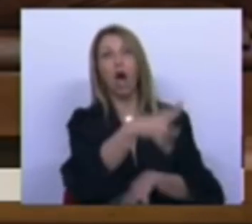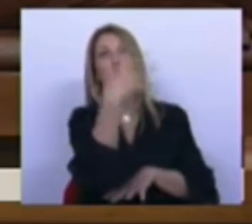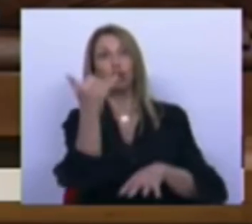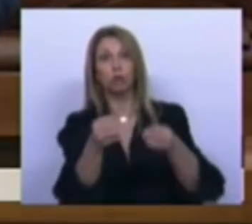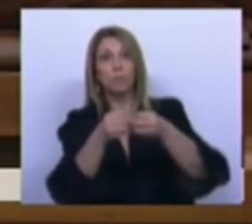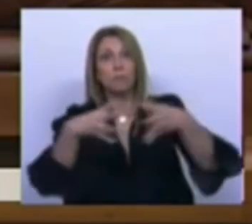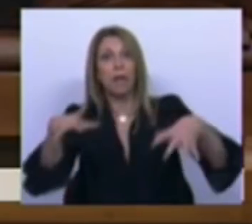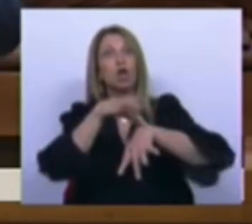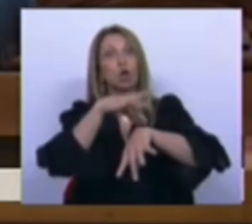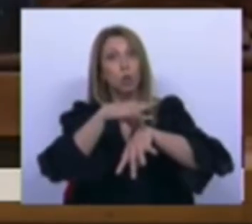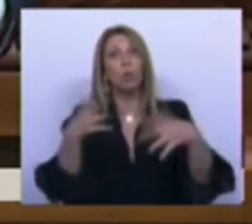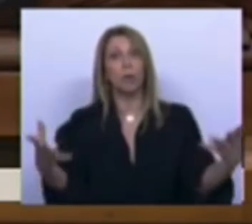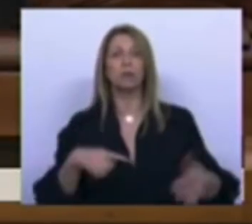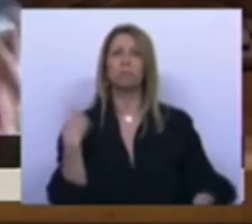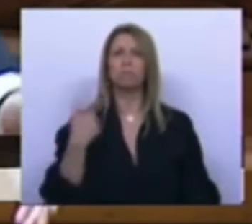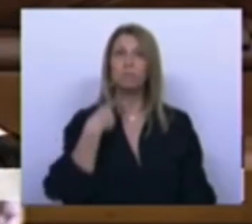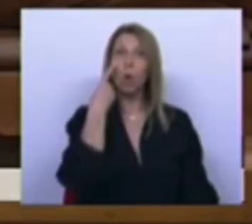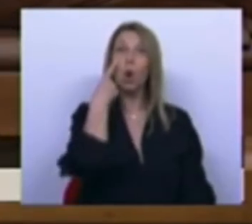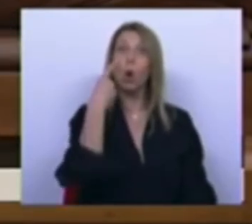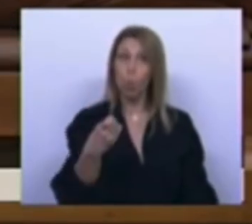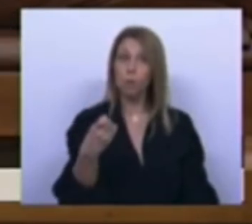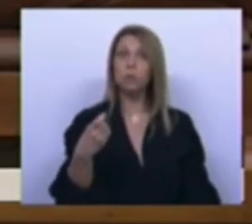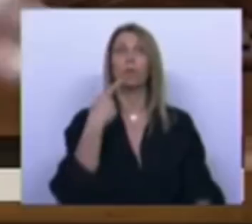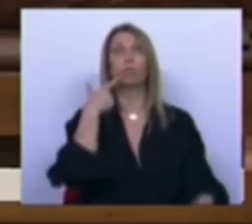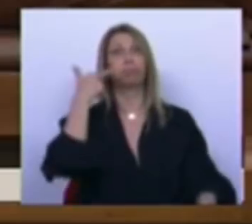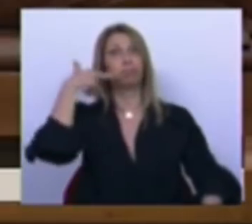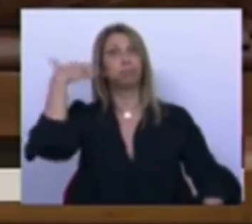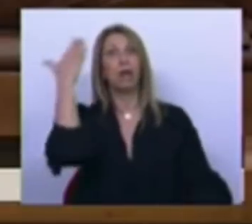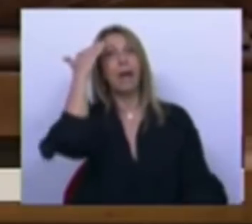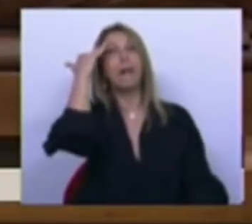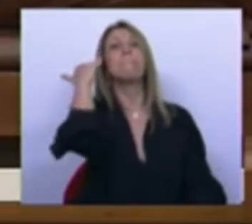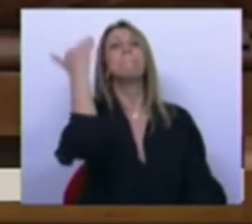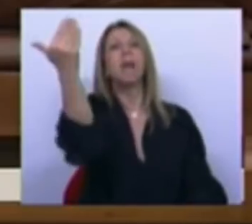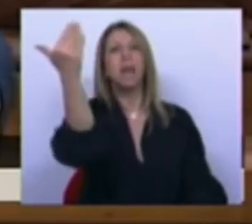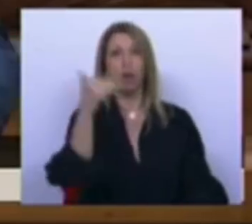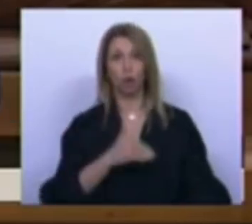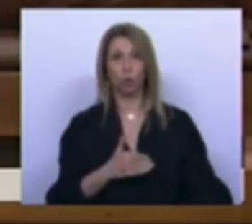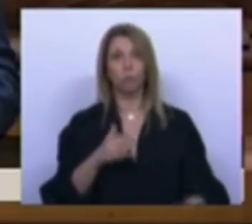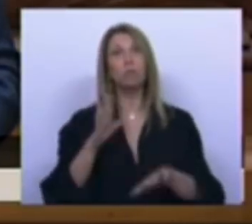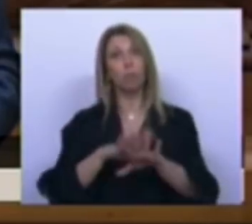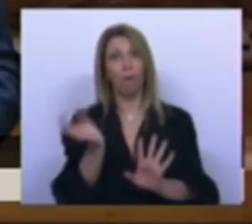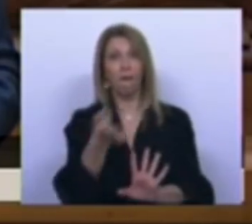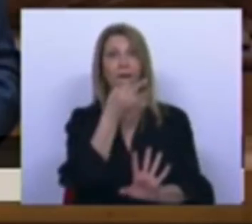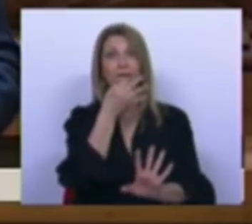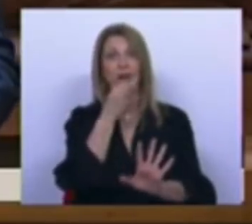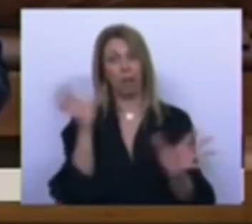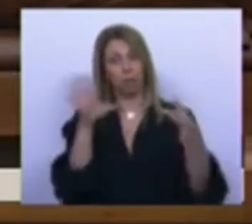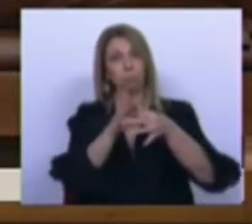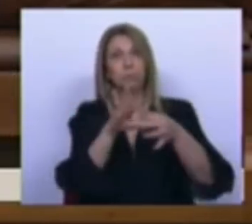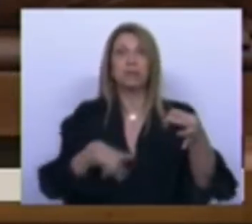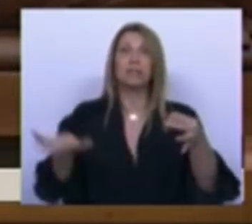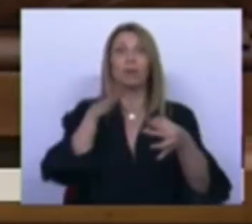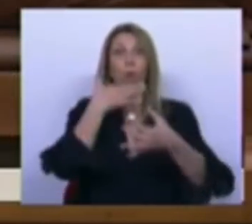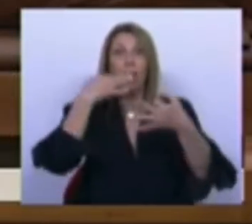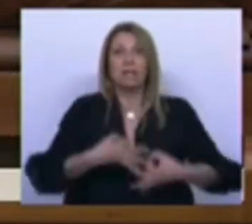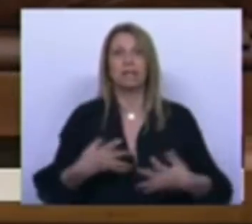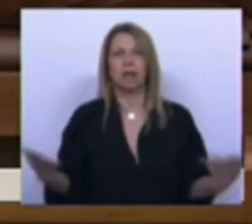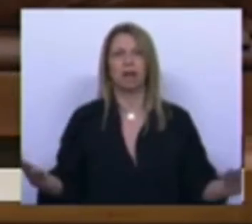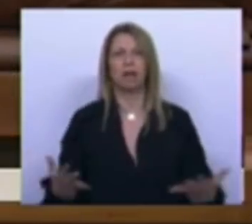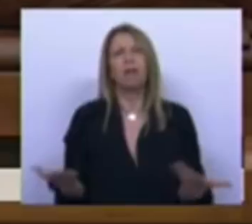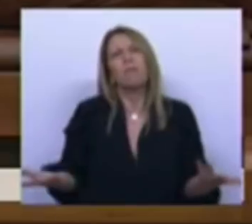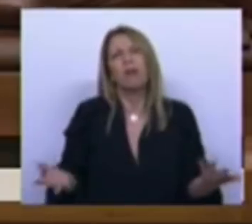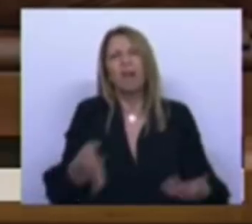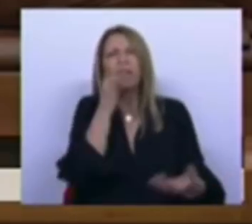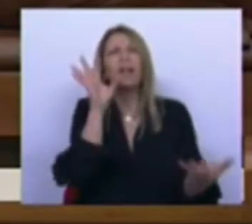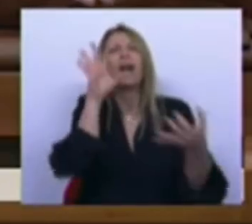reconhecemos-lhe esse extraordinário mérito de ter tocado com o dedo na ferida em altura certa. Mas que importa tocar com o dedo na